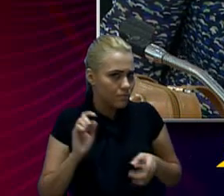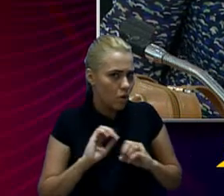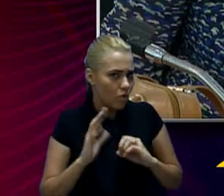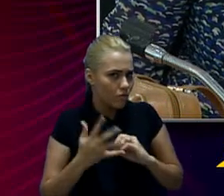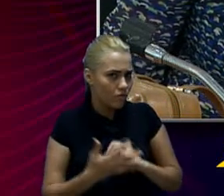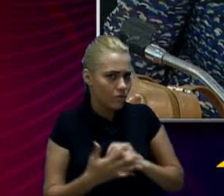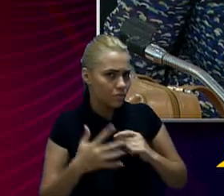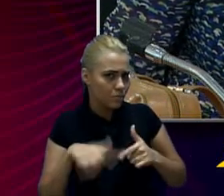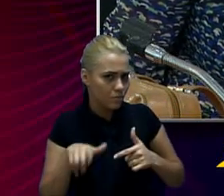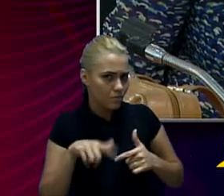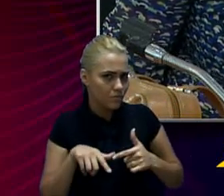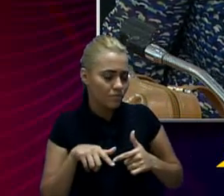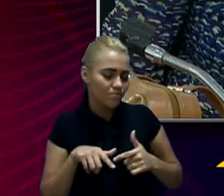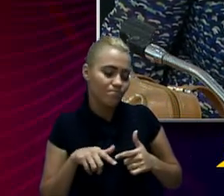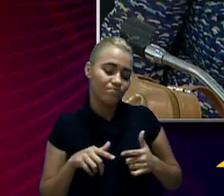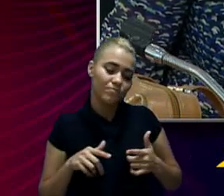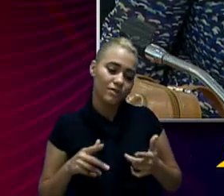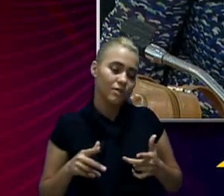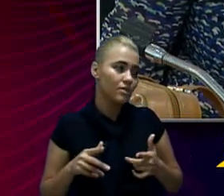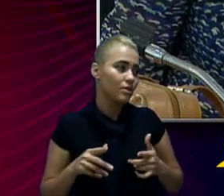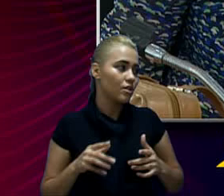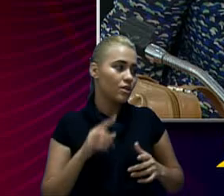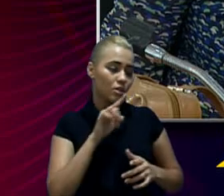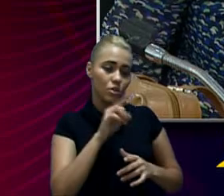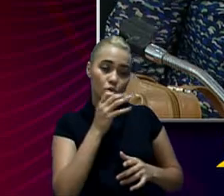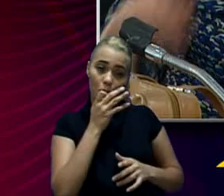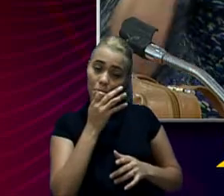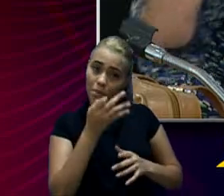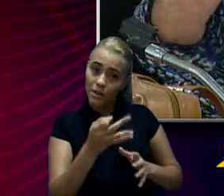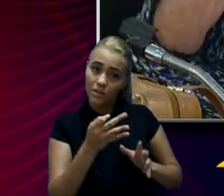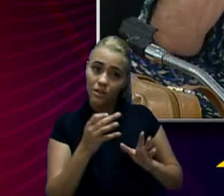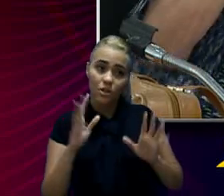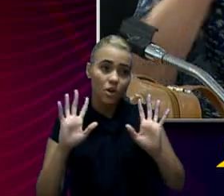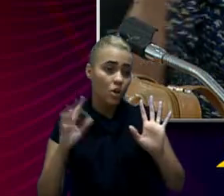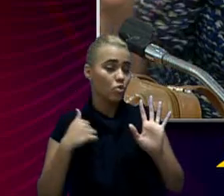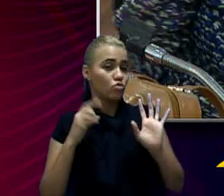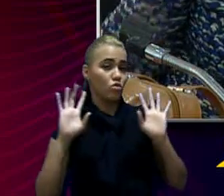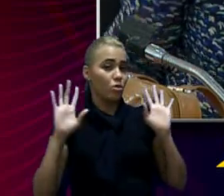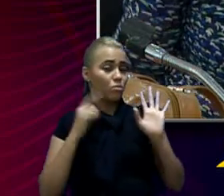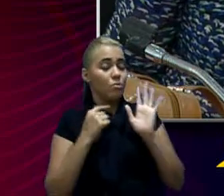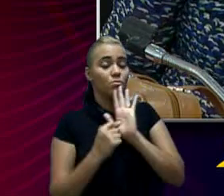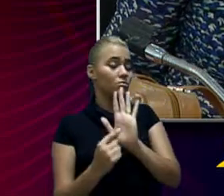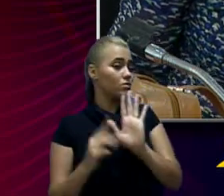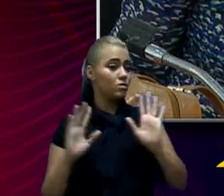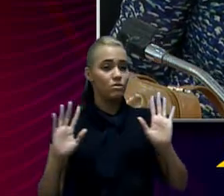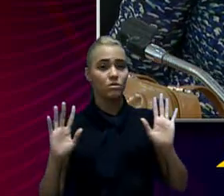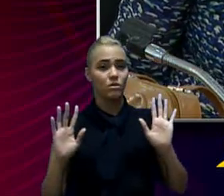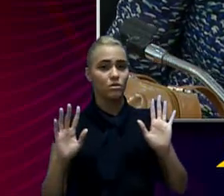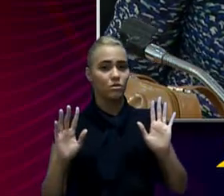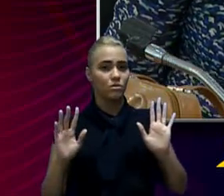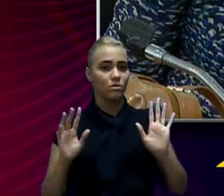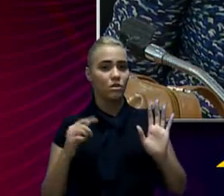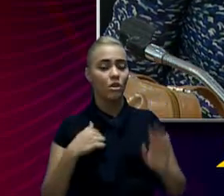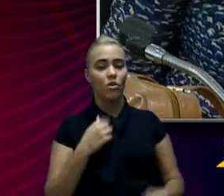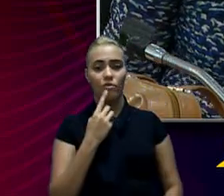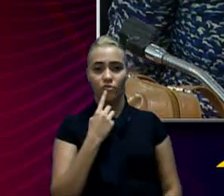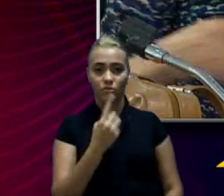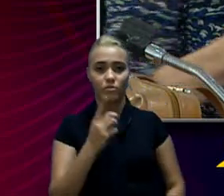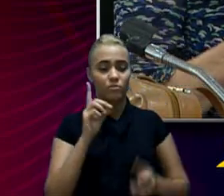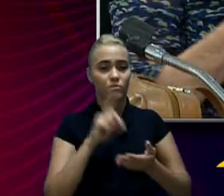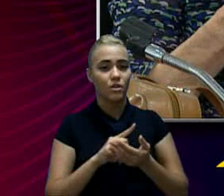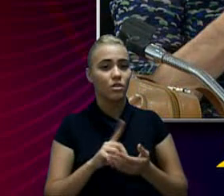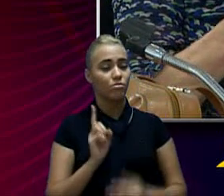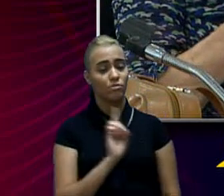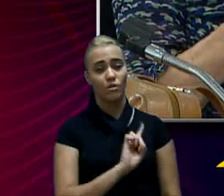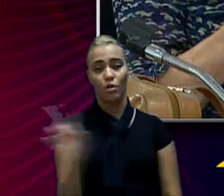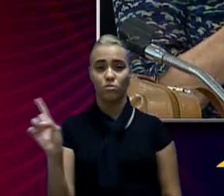Vereadora, embora não seja a falta... Era a sua opinião. Não, o senhor está apresentando as contas. Eu vou responder de forma absoluta. Não.